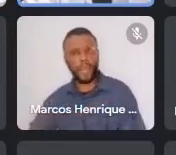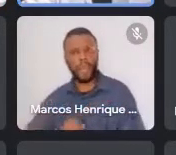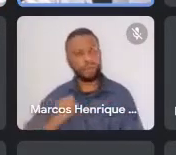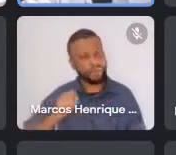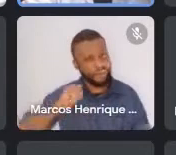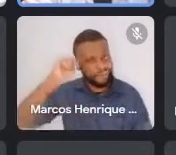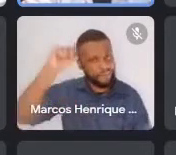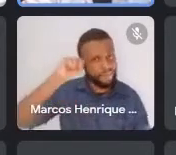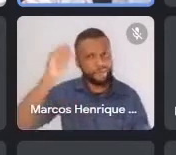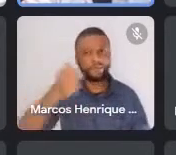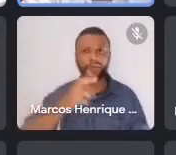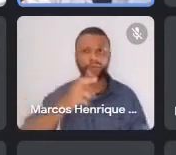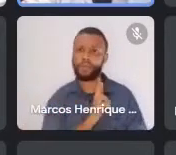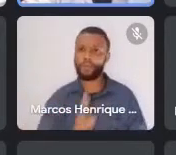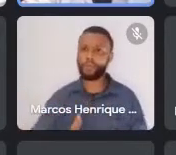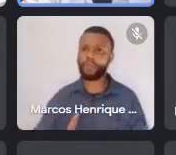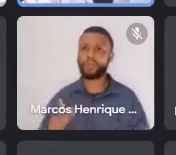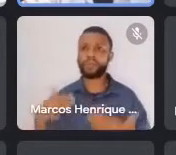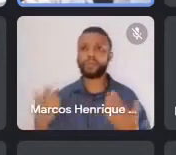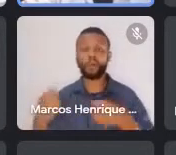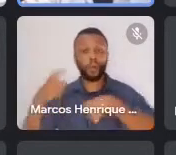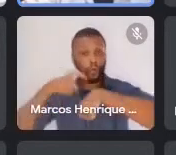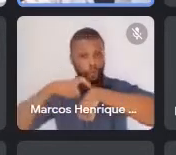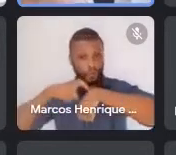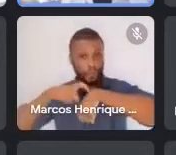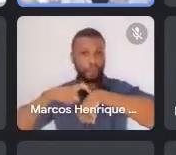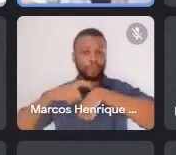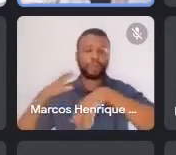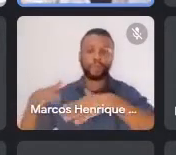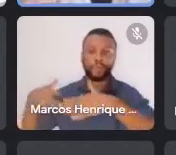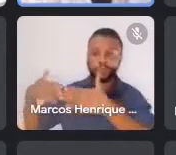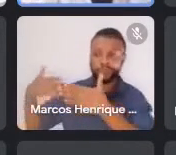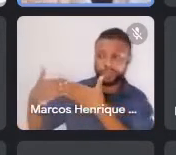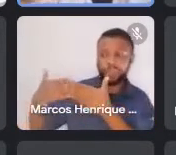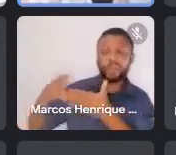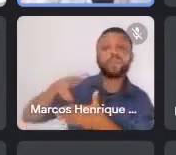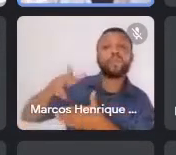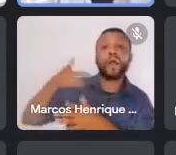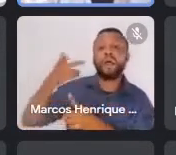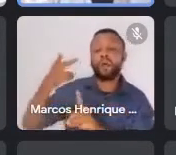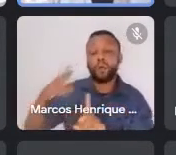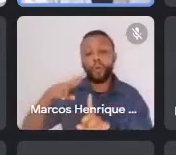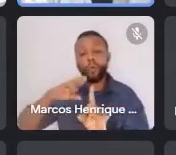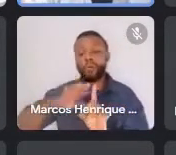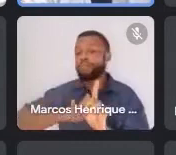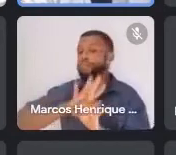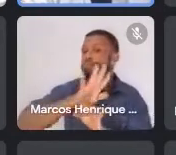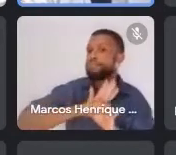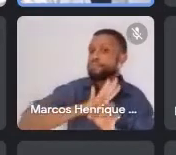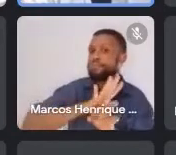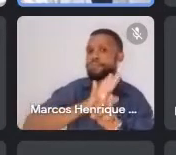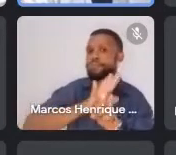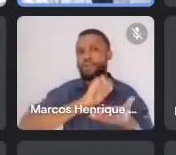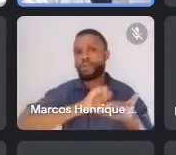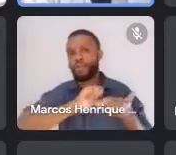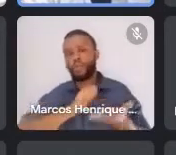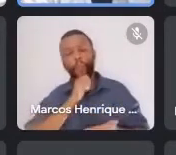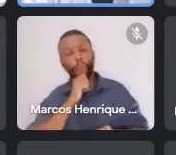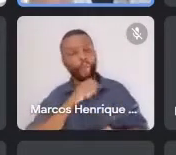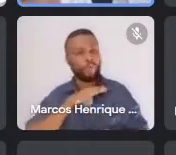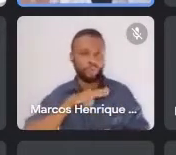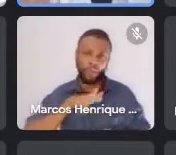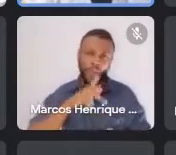assim, que ele, assim, ainda não era o Euclides, desconhecido escritor, nada disso, né? Era um jovem do